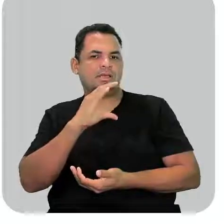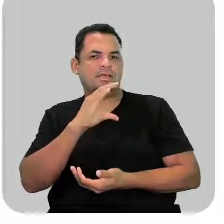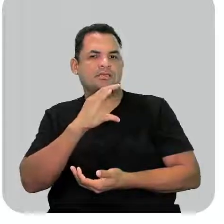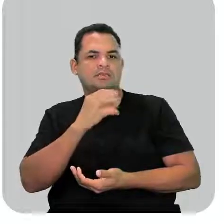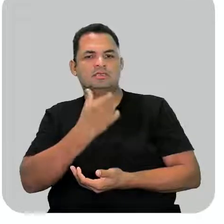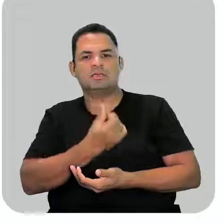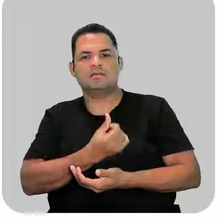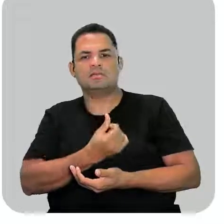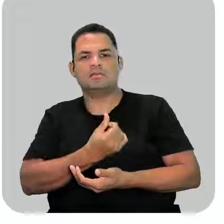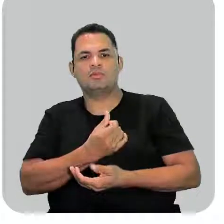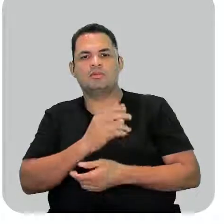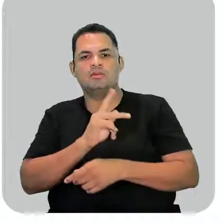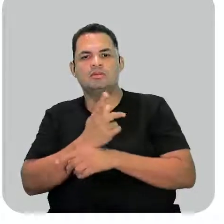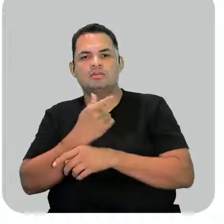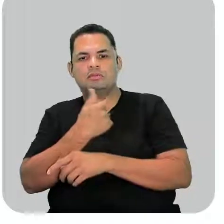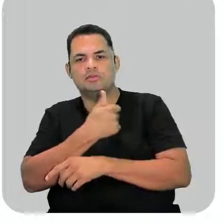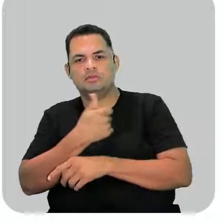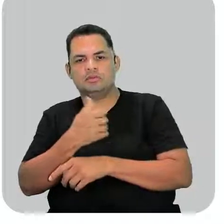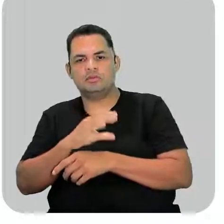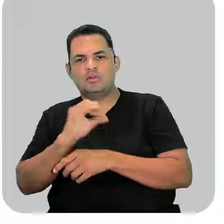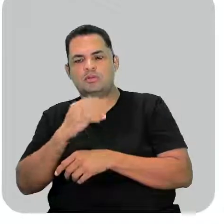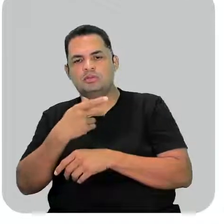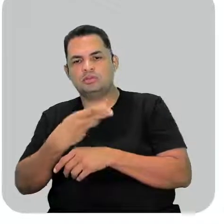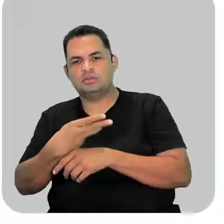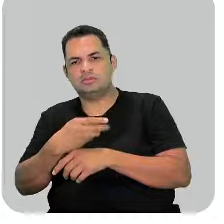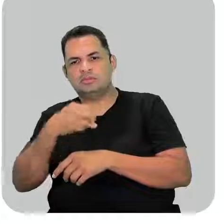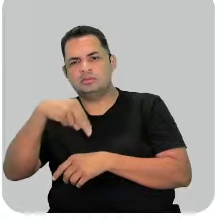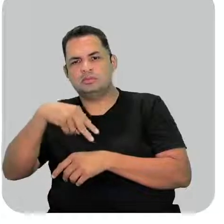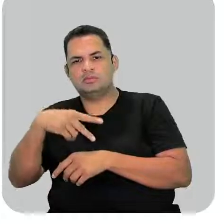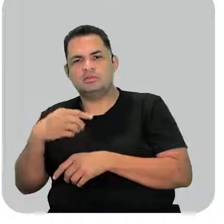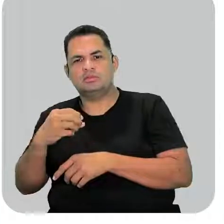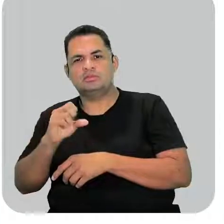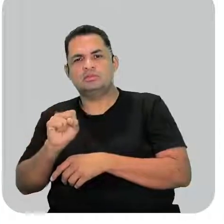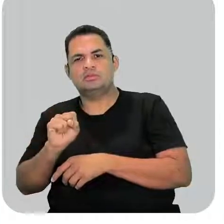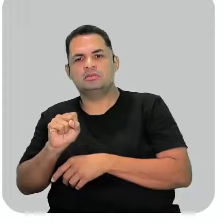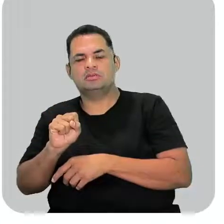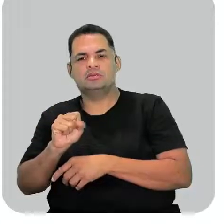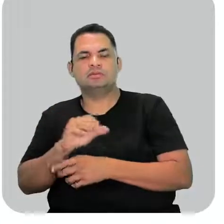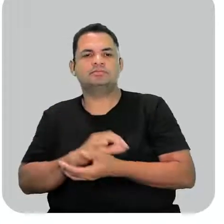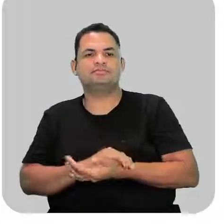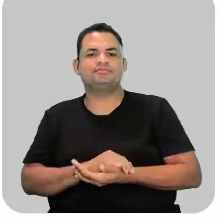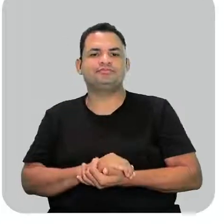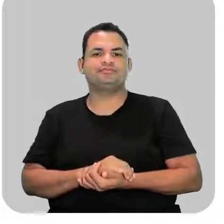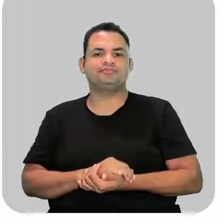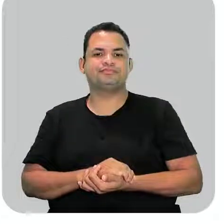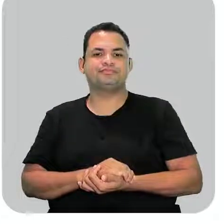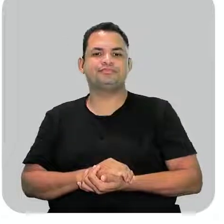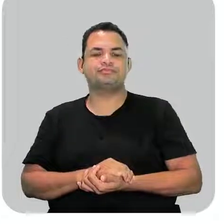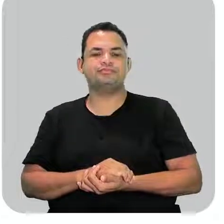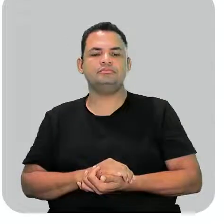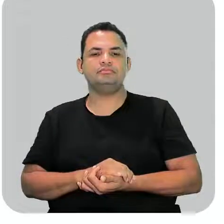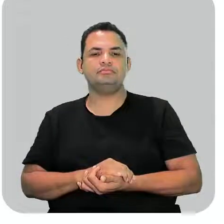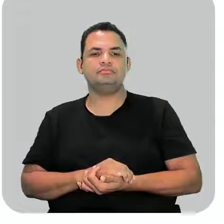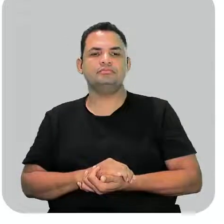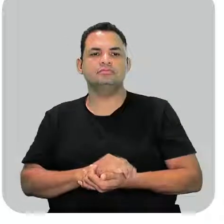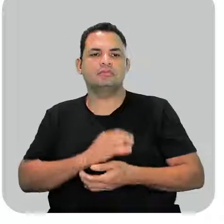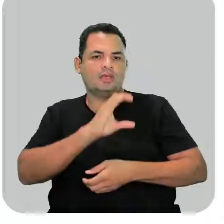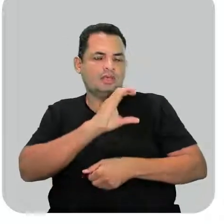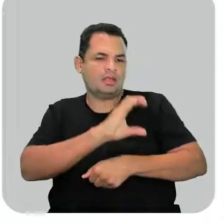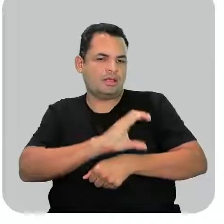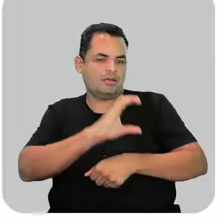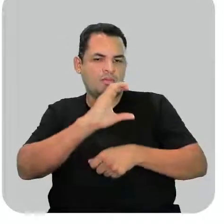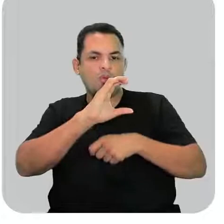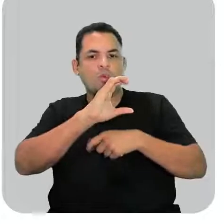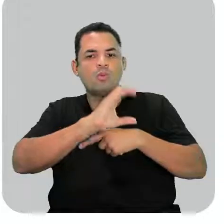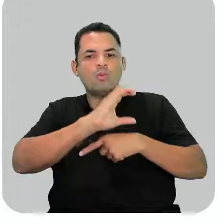11 hidrogênio, 3 oxigênio, nitrogênio e enxofre. Vamos olhar aqui. Carbonos, ela tem